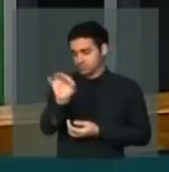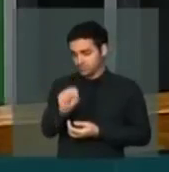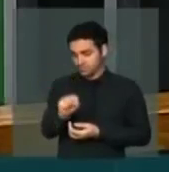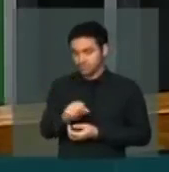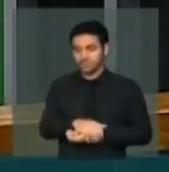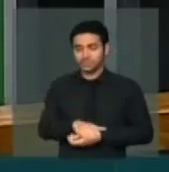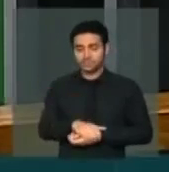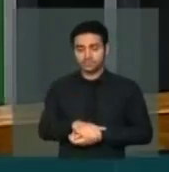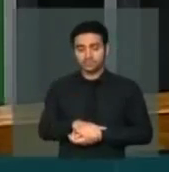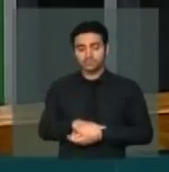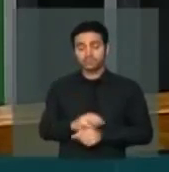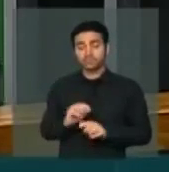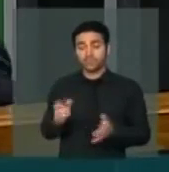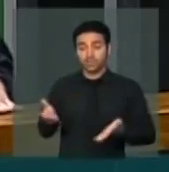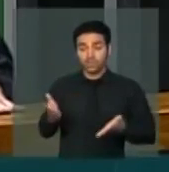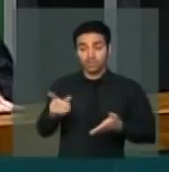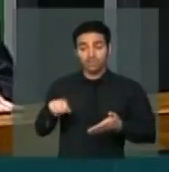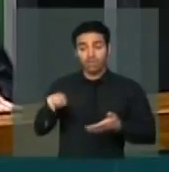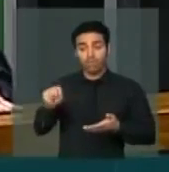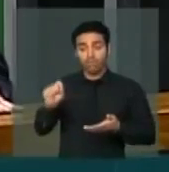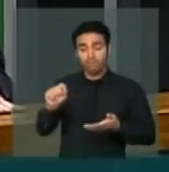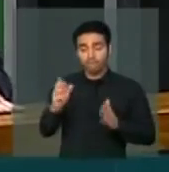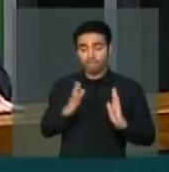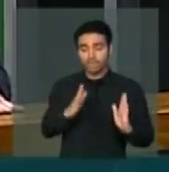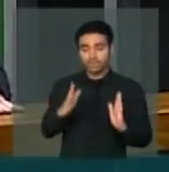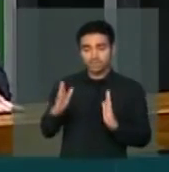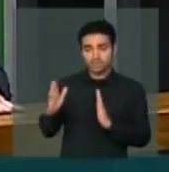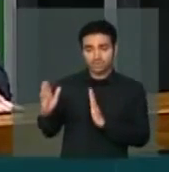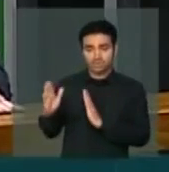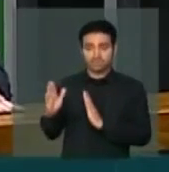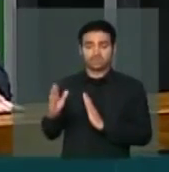é hoje objeto de um processo